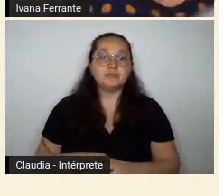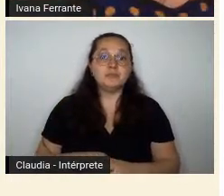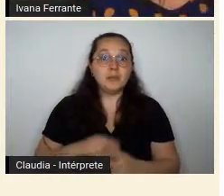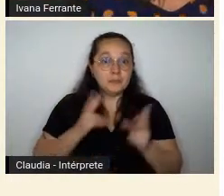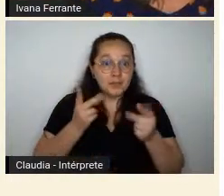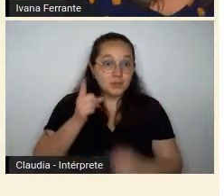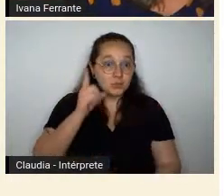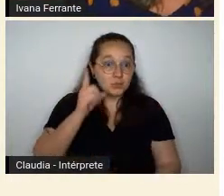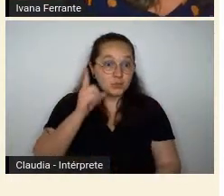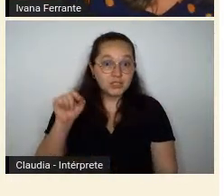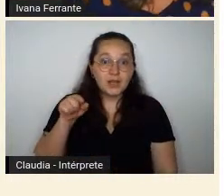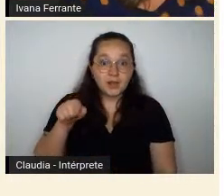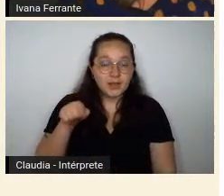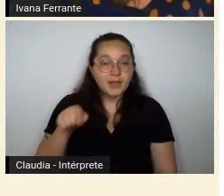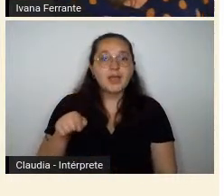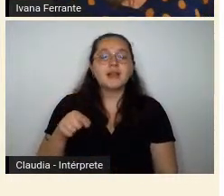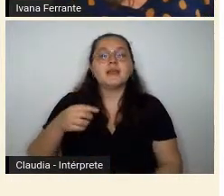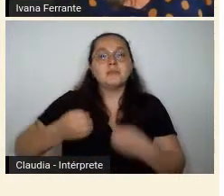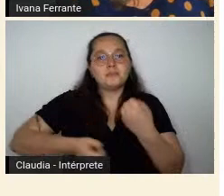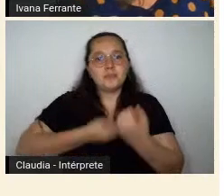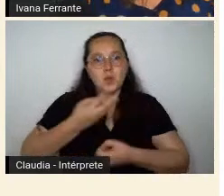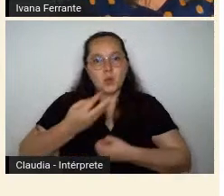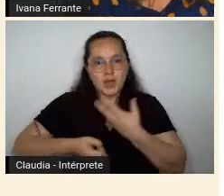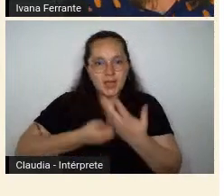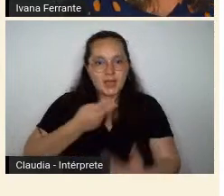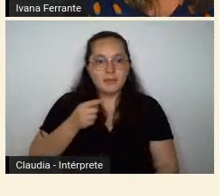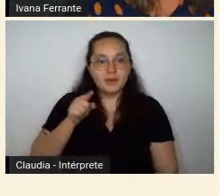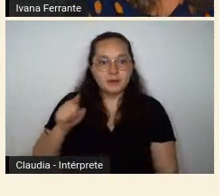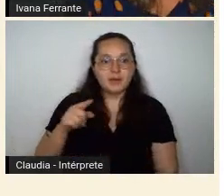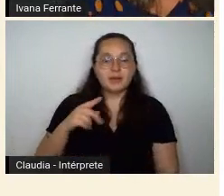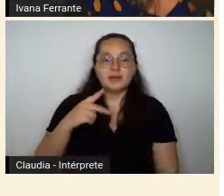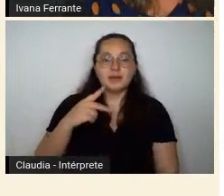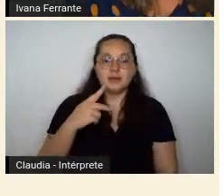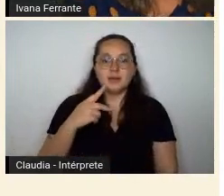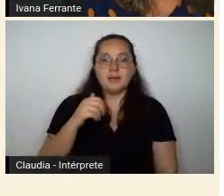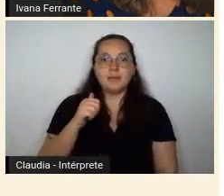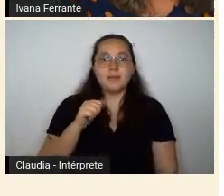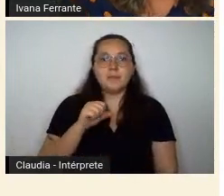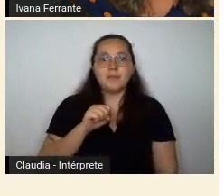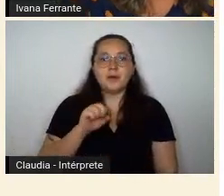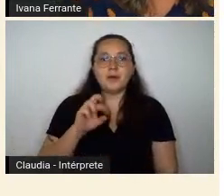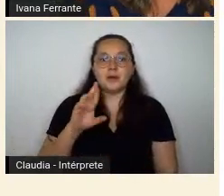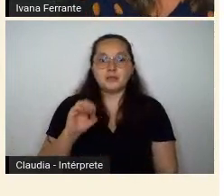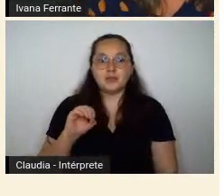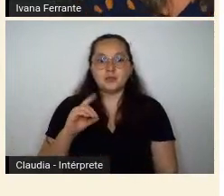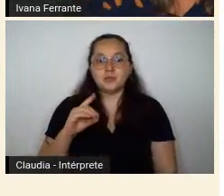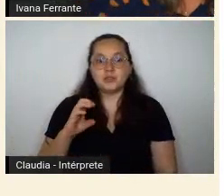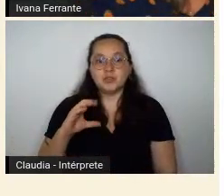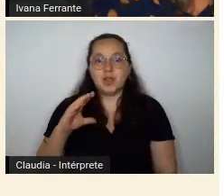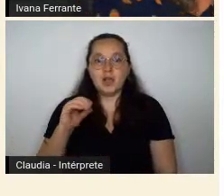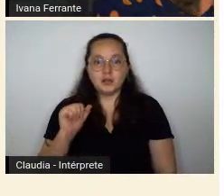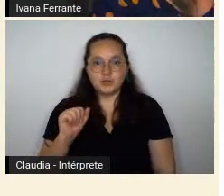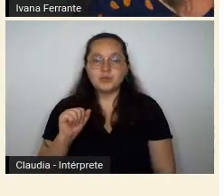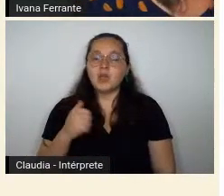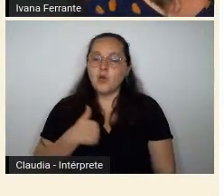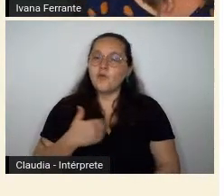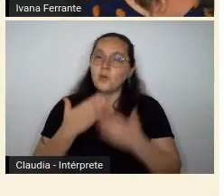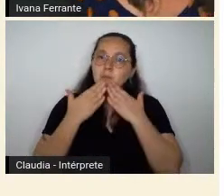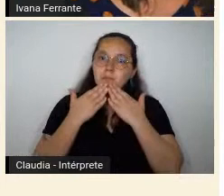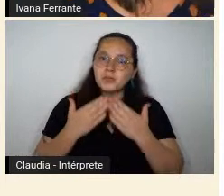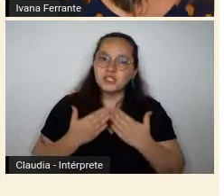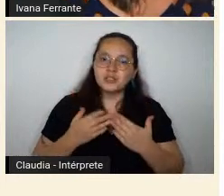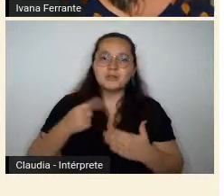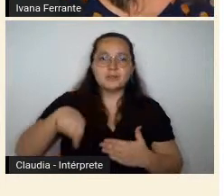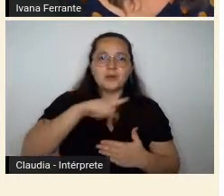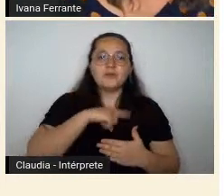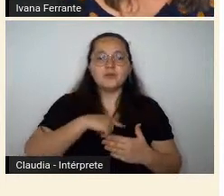o poema Pássaros de Aço, que eu vou pedir a licença para recitar aqui